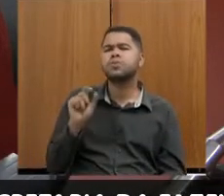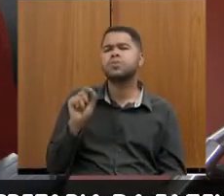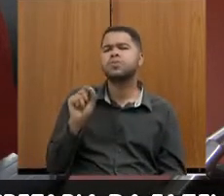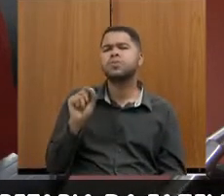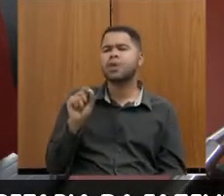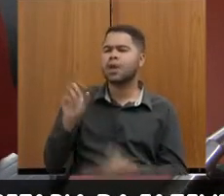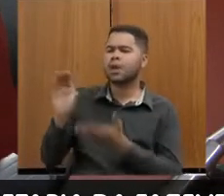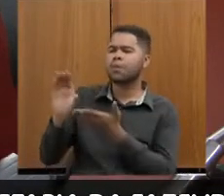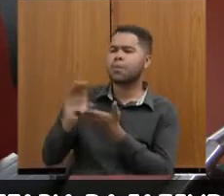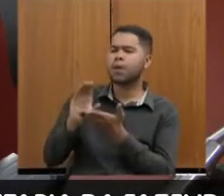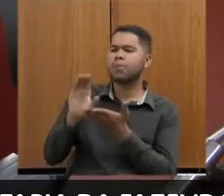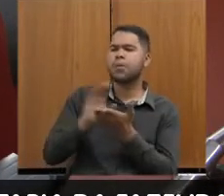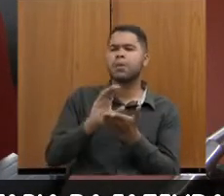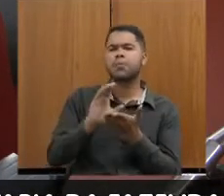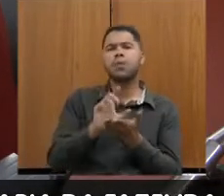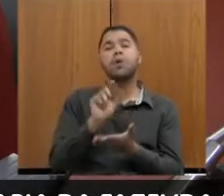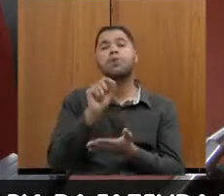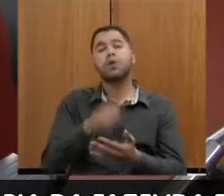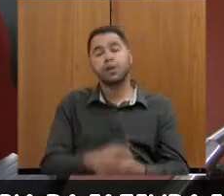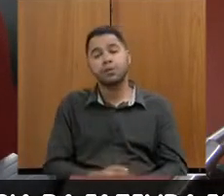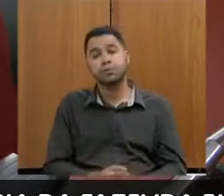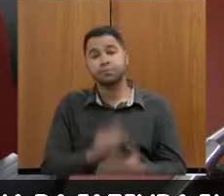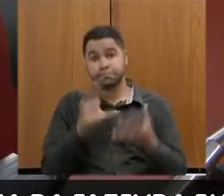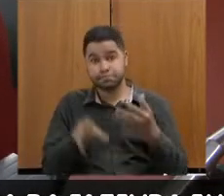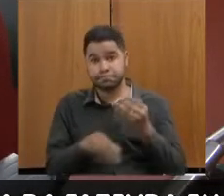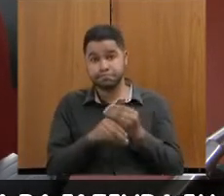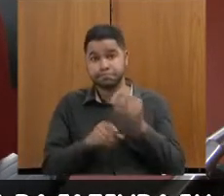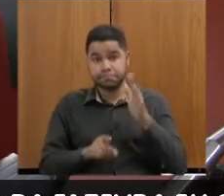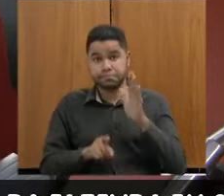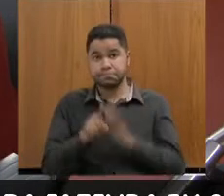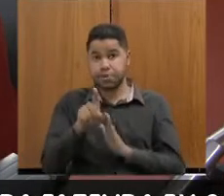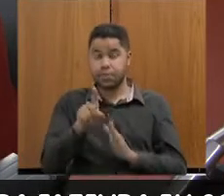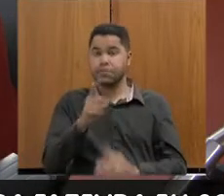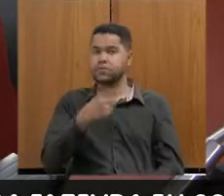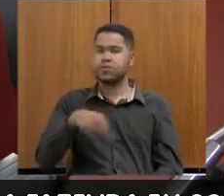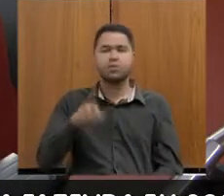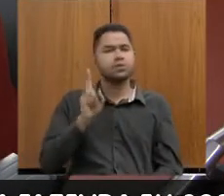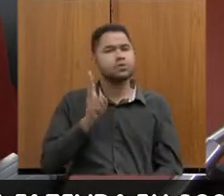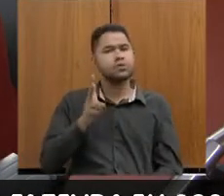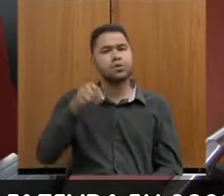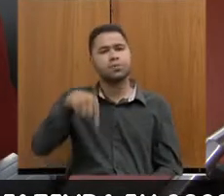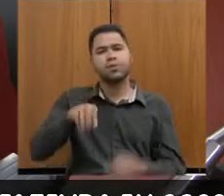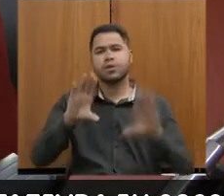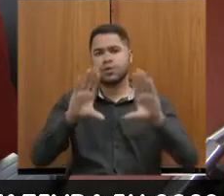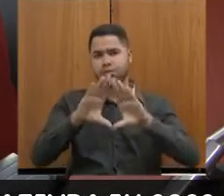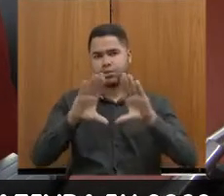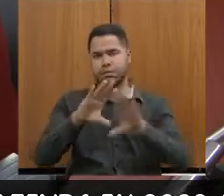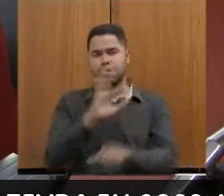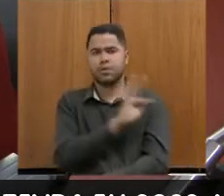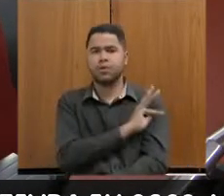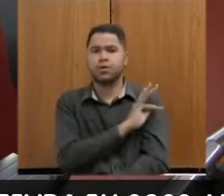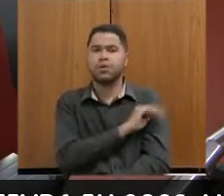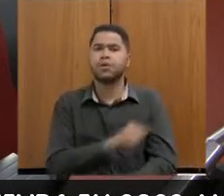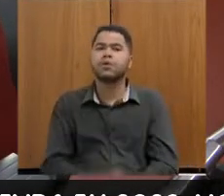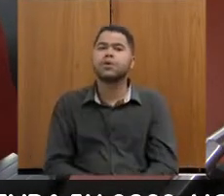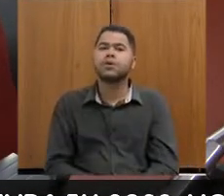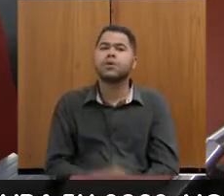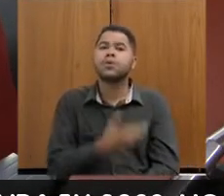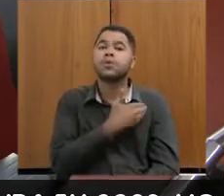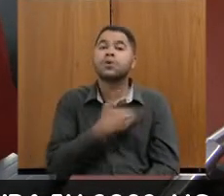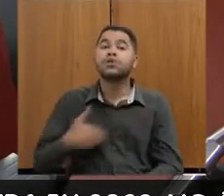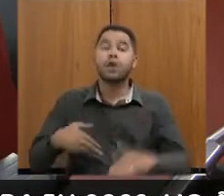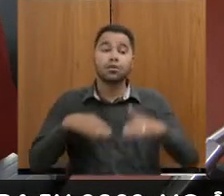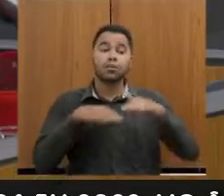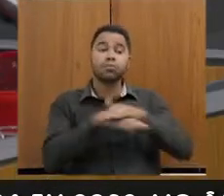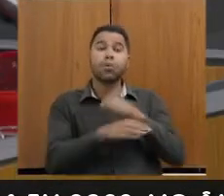os recursos desse superávit? E eu ainda acrescentaria uma pergunta que a gente faz sempre aqui na Assembleia Fiscaliza. Quanto o Estado tem caixa